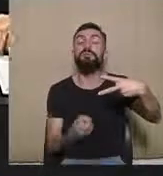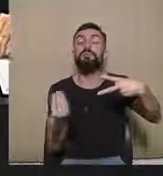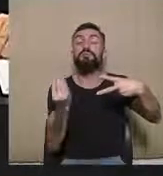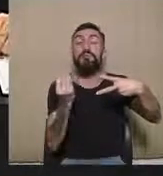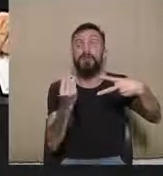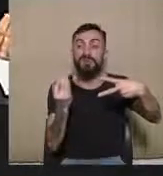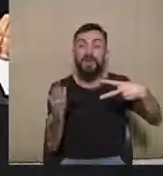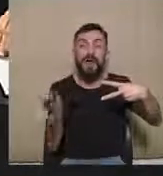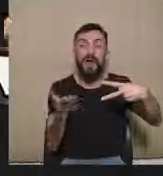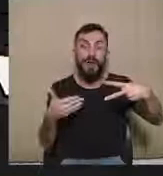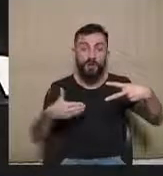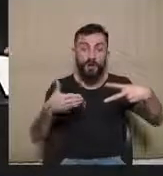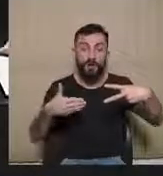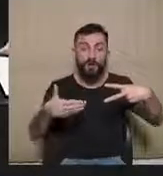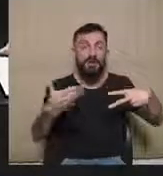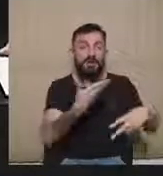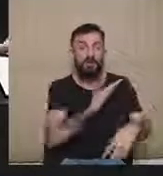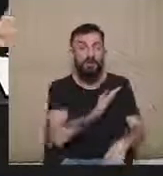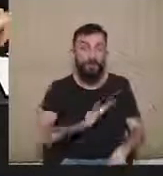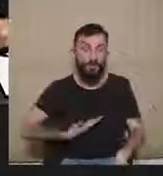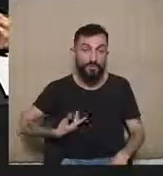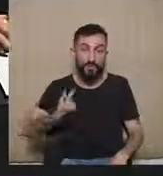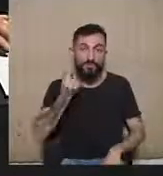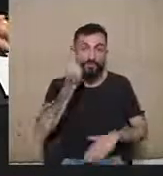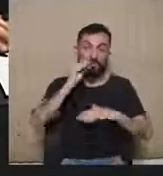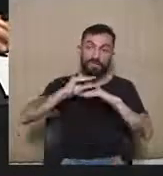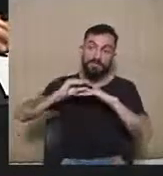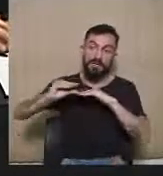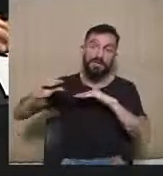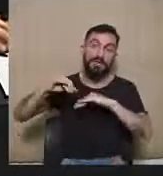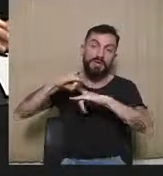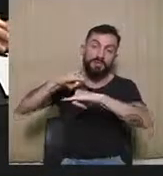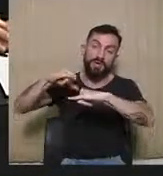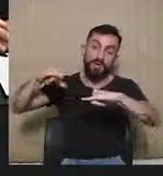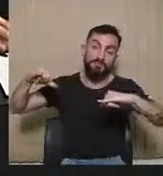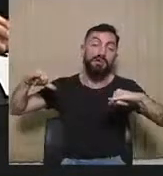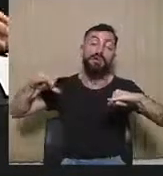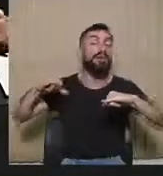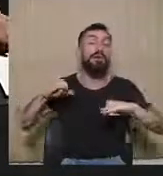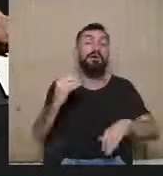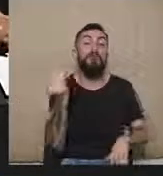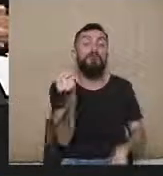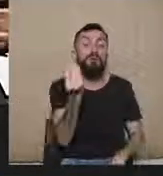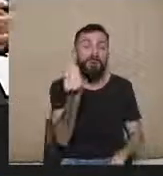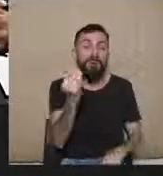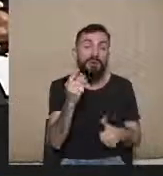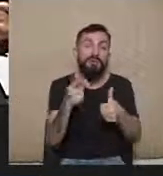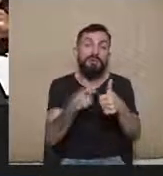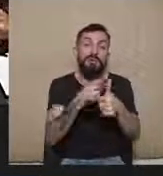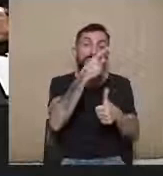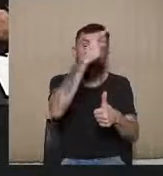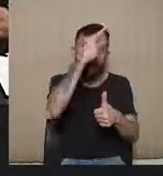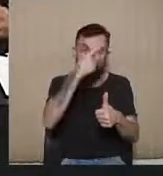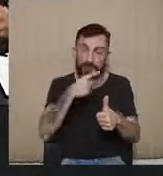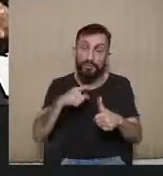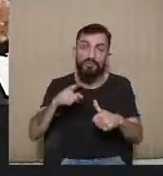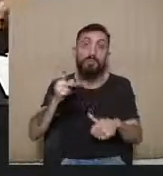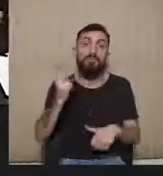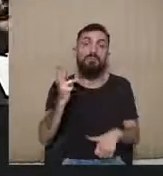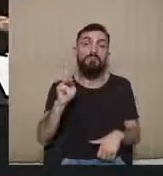do financiamento público das campanhas, porque isso envolve, primeiro, a questão dos gastos pré-campanha.